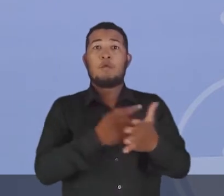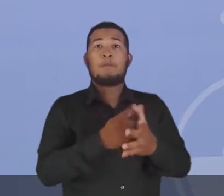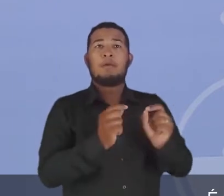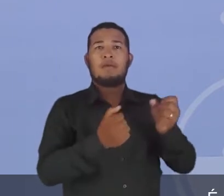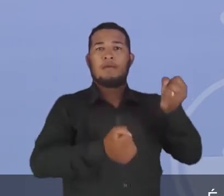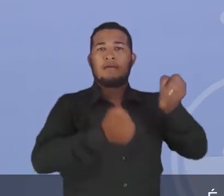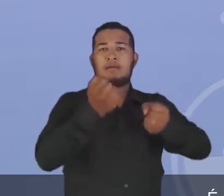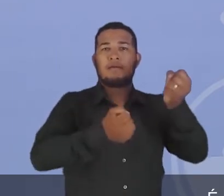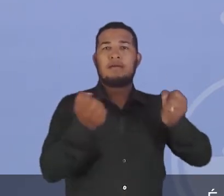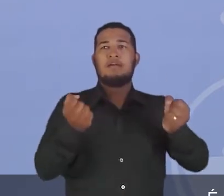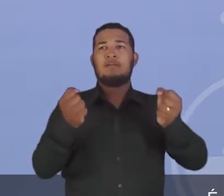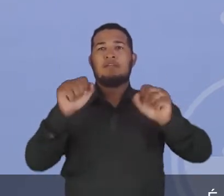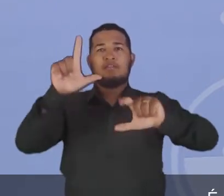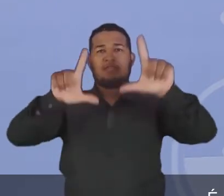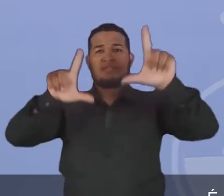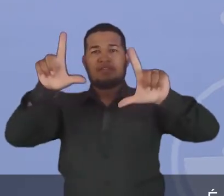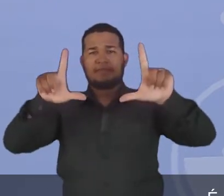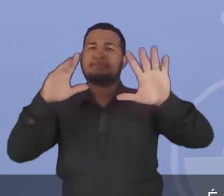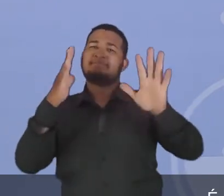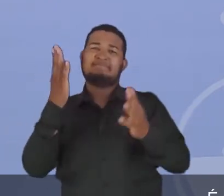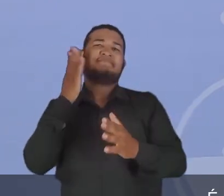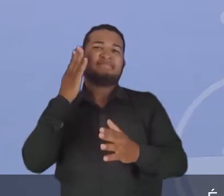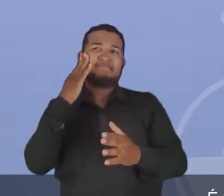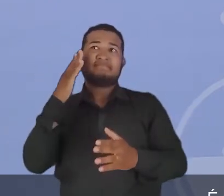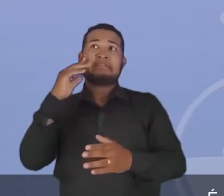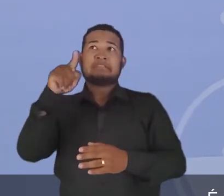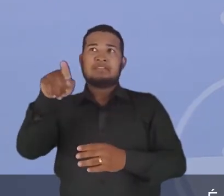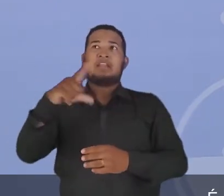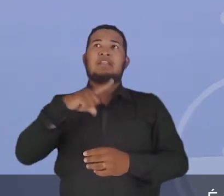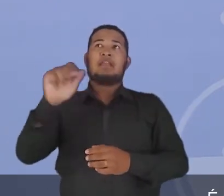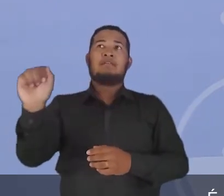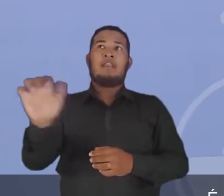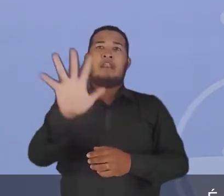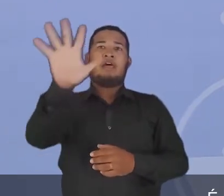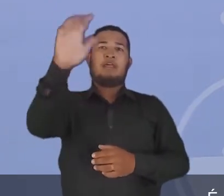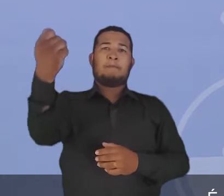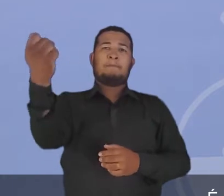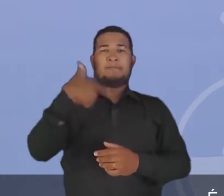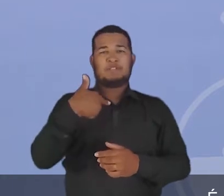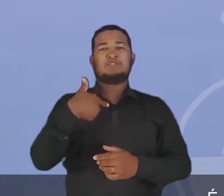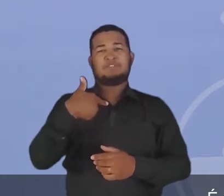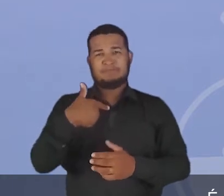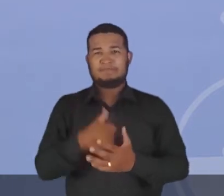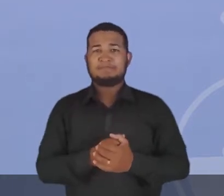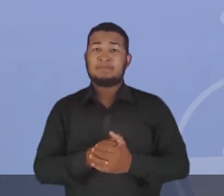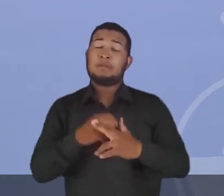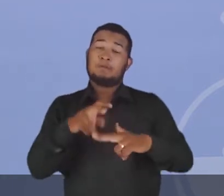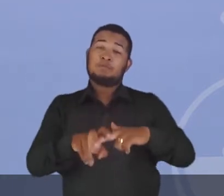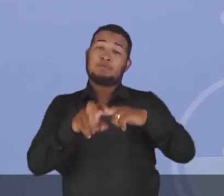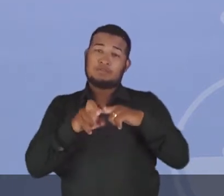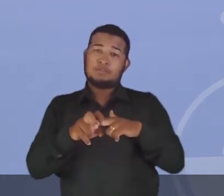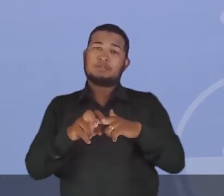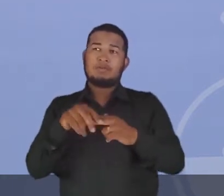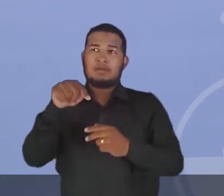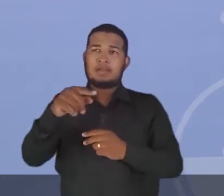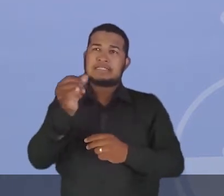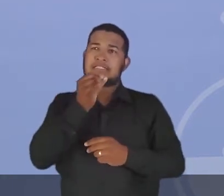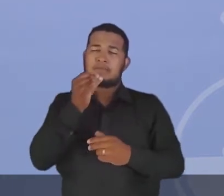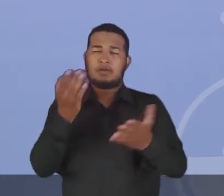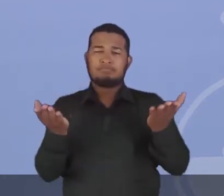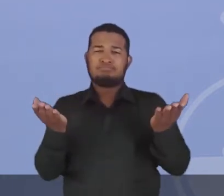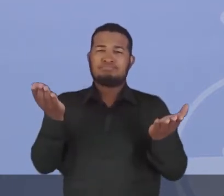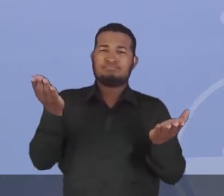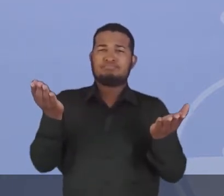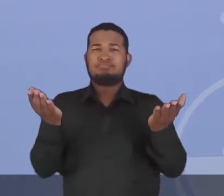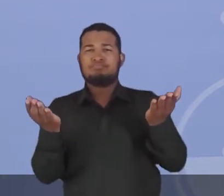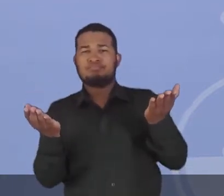caro? É claro que o produto industrializado tem um poder, tem um valor agregado muito maior. E, claro, que nessa conta aí a nossa